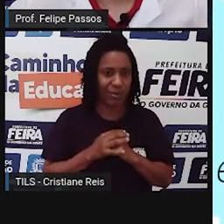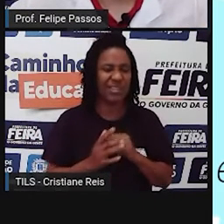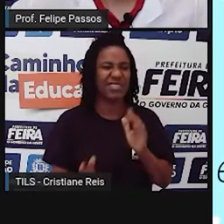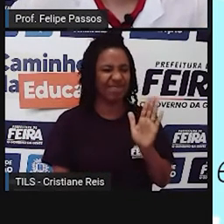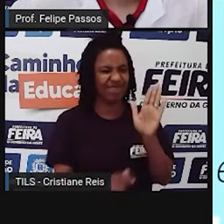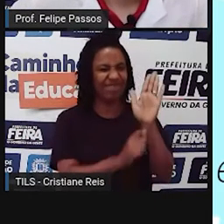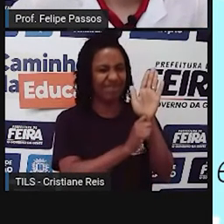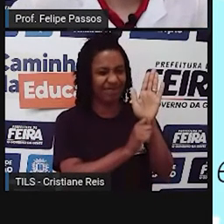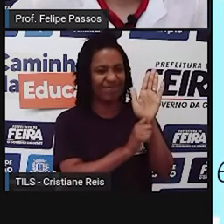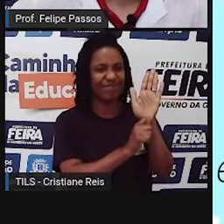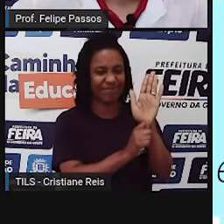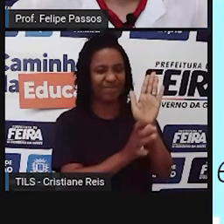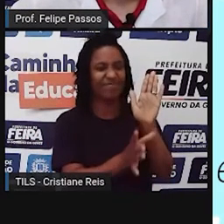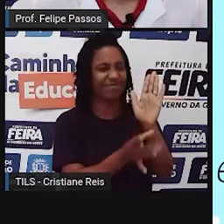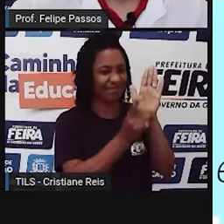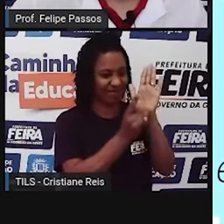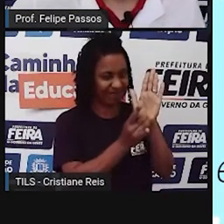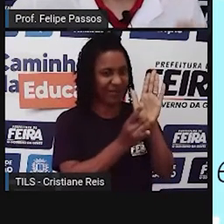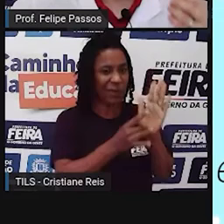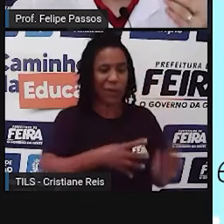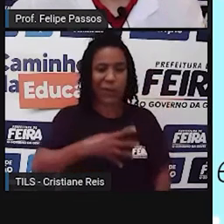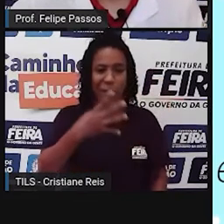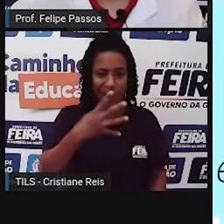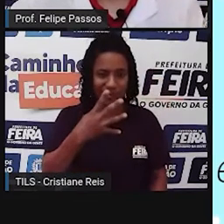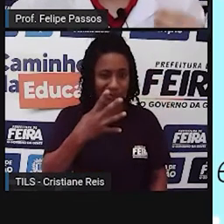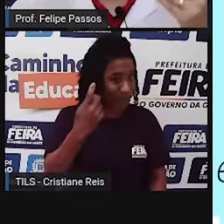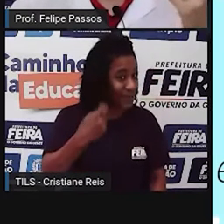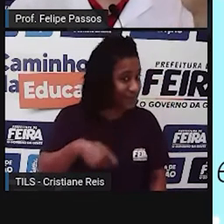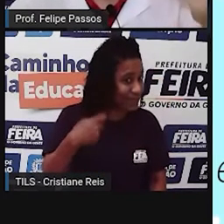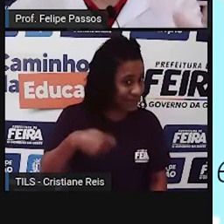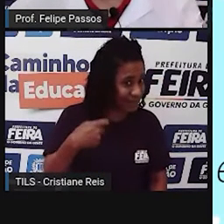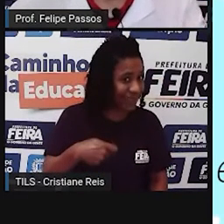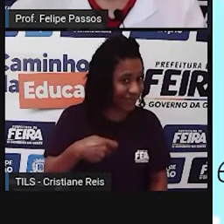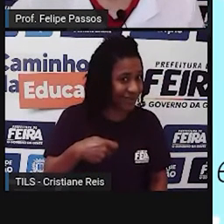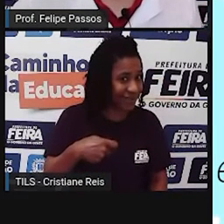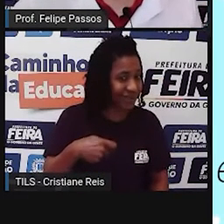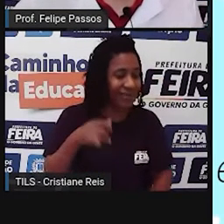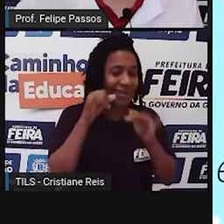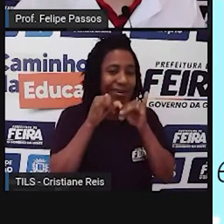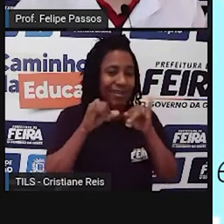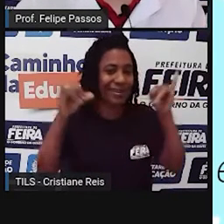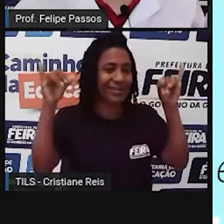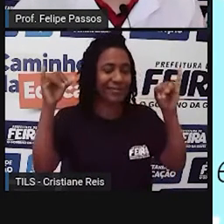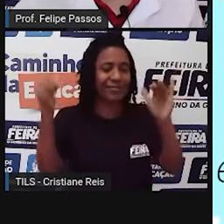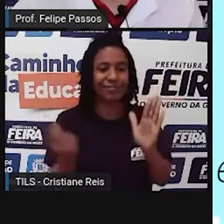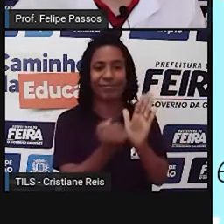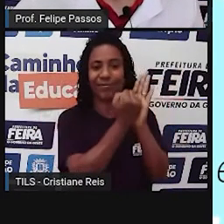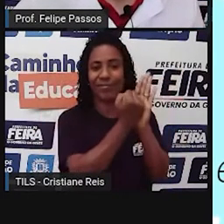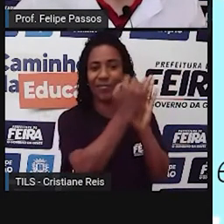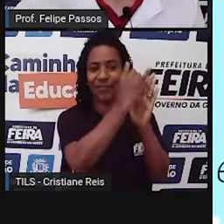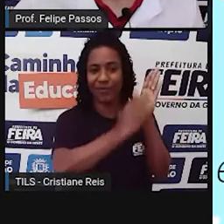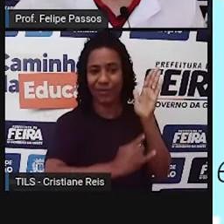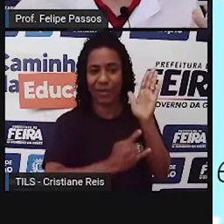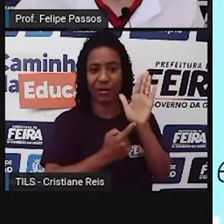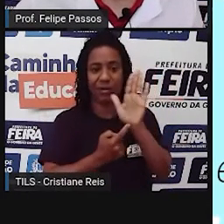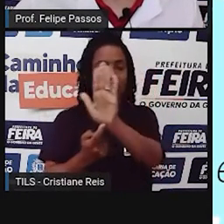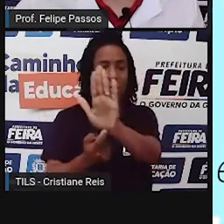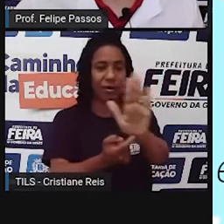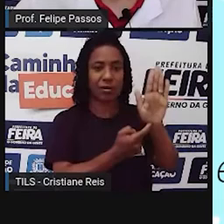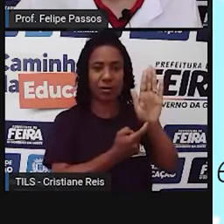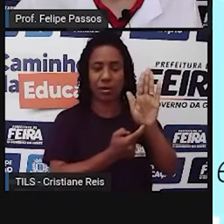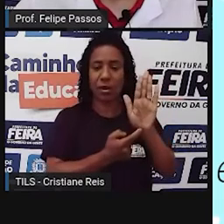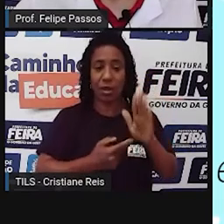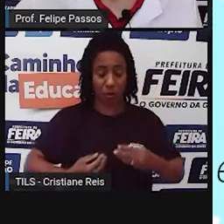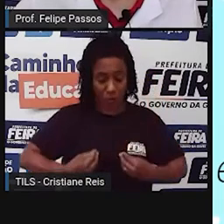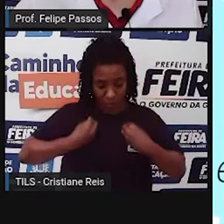documento sobre isso? Será? Será que a gente precisava de uma declaração para dizer que um ser humano não pode ser propriedade